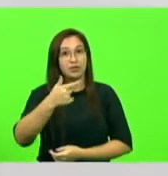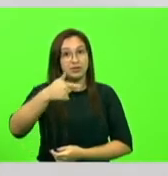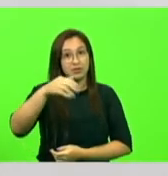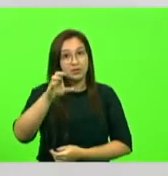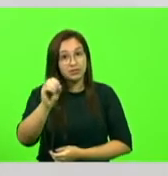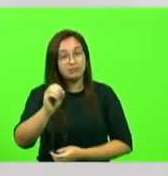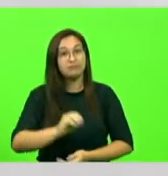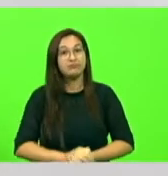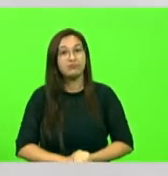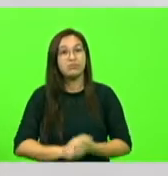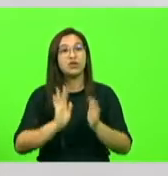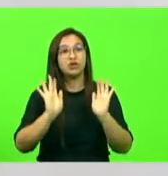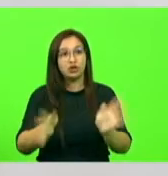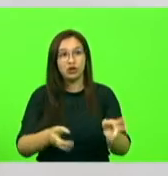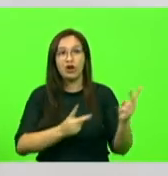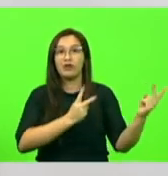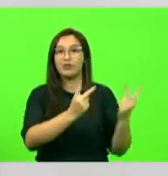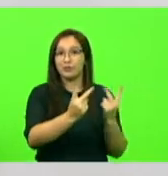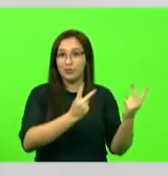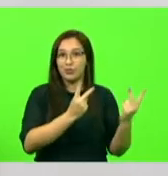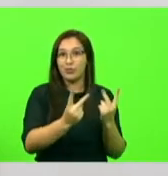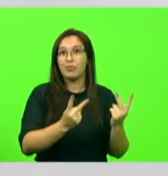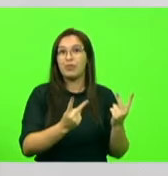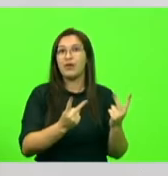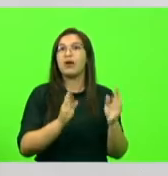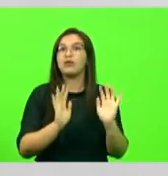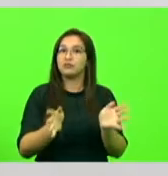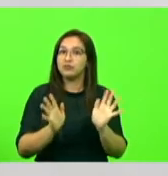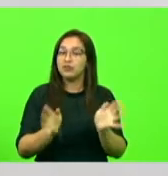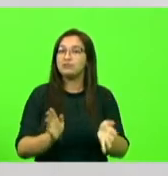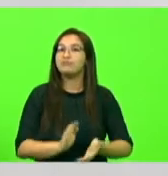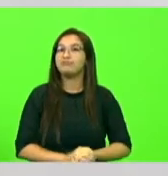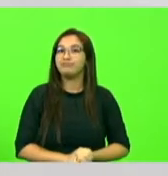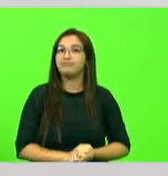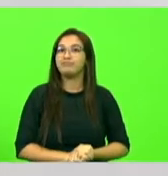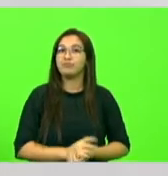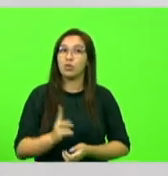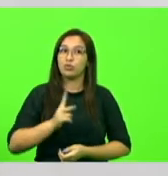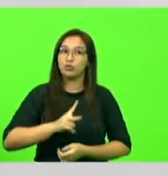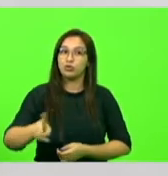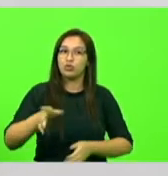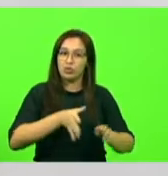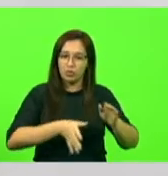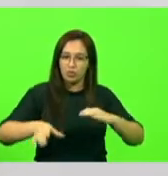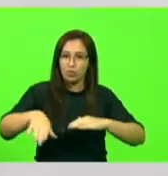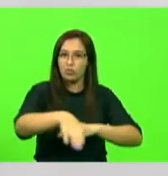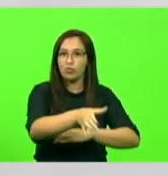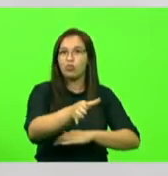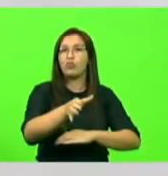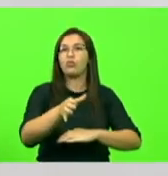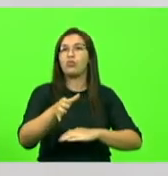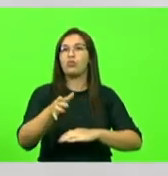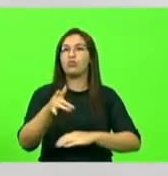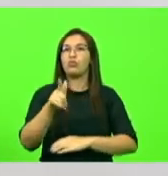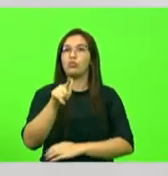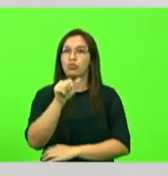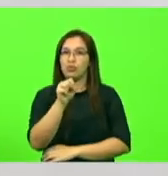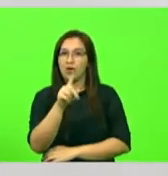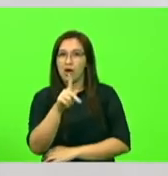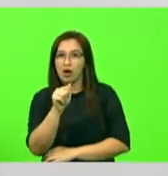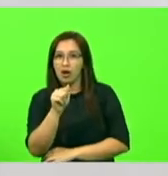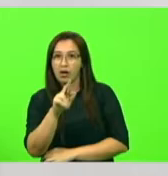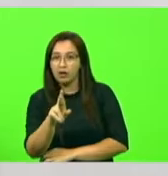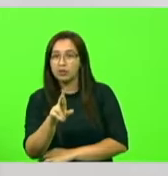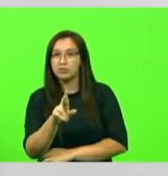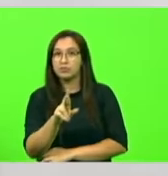Já está duplicada. A ponte eu já fiz dupla para dar continuidade e fazer o contorno viário da nossa cidade de Gaspar. Mas não